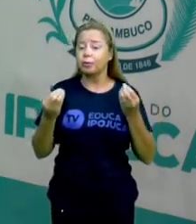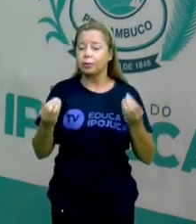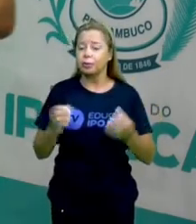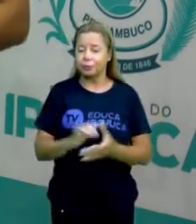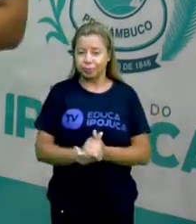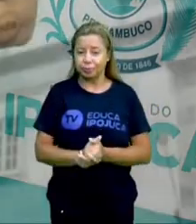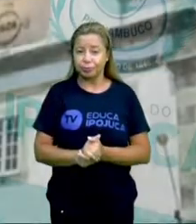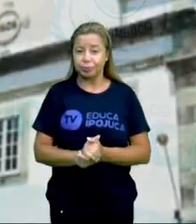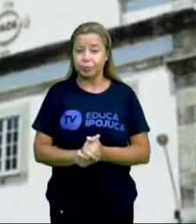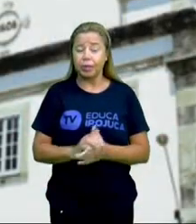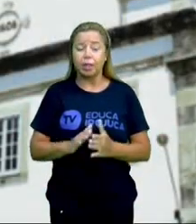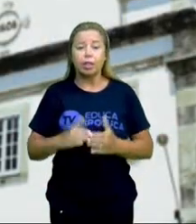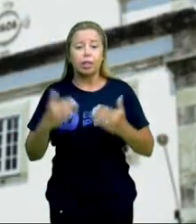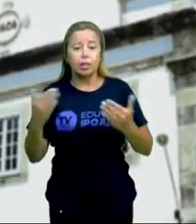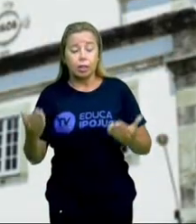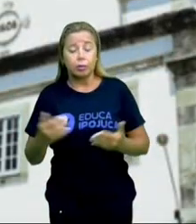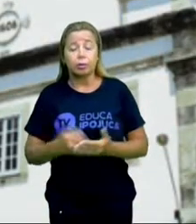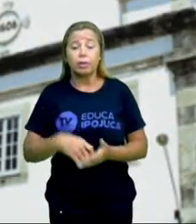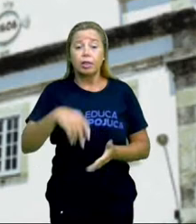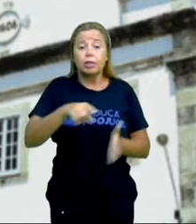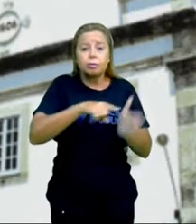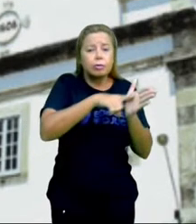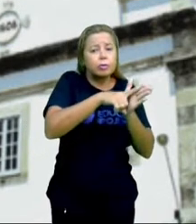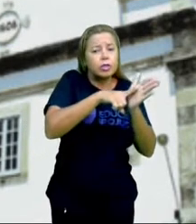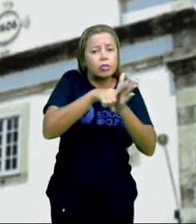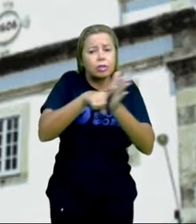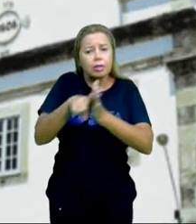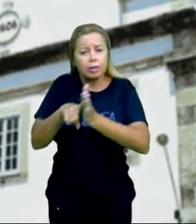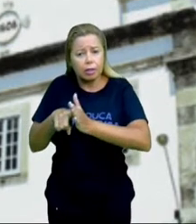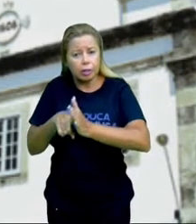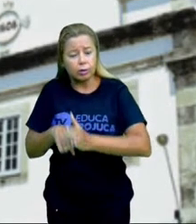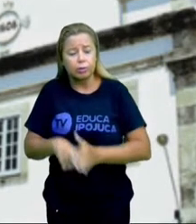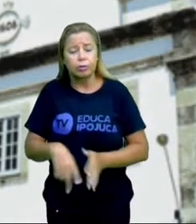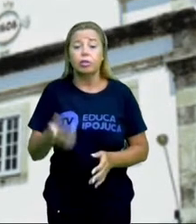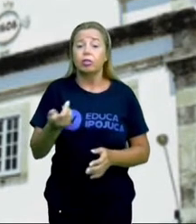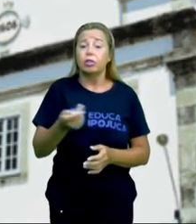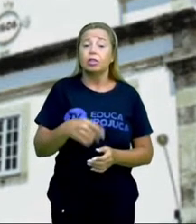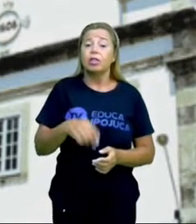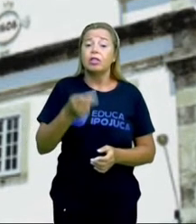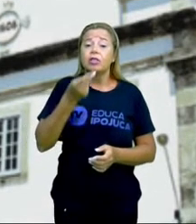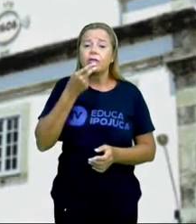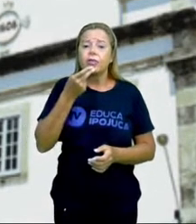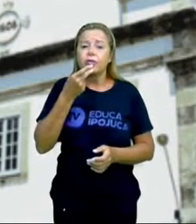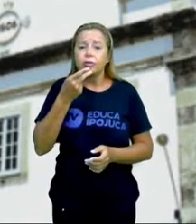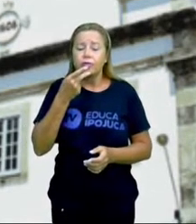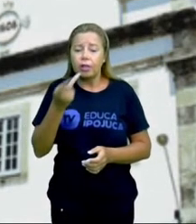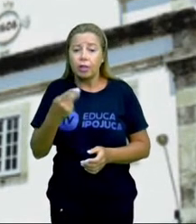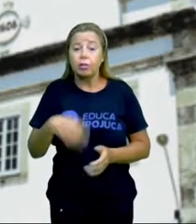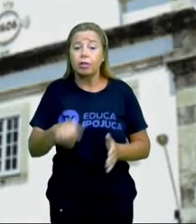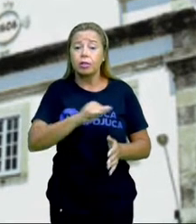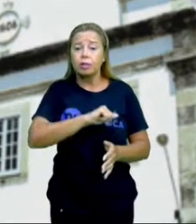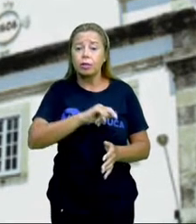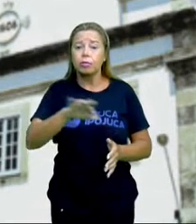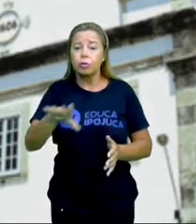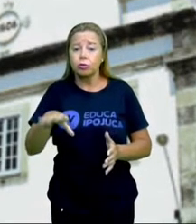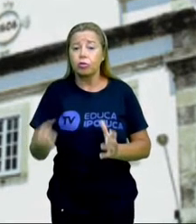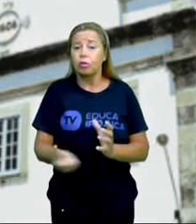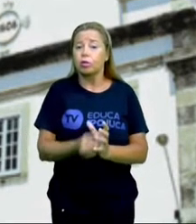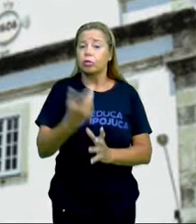De acordo com historiadores, o município do Ipojuca surgiu entre 1569 e